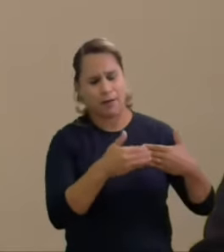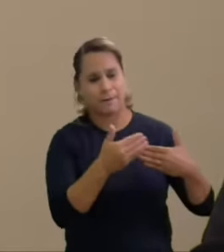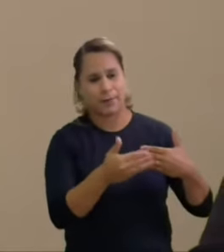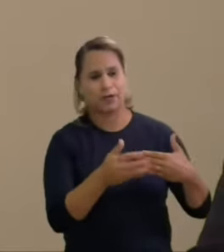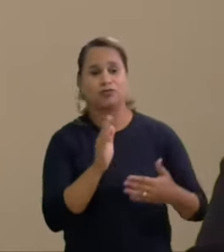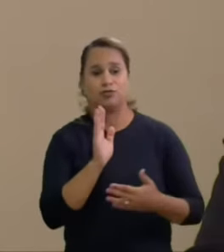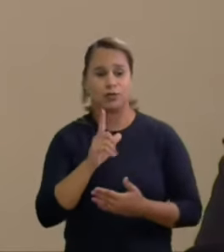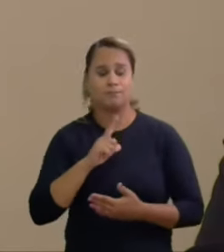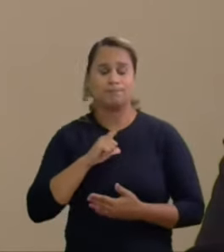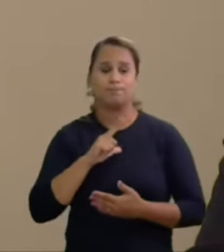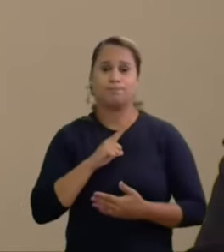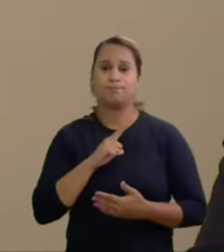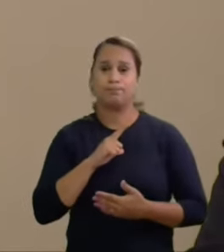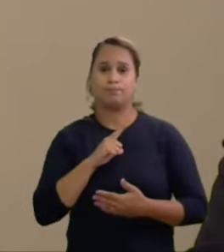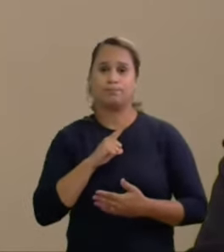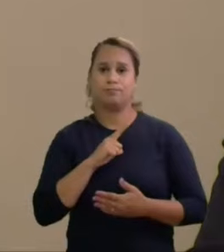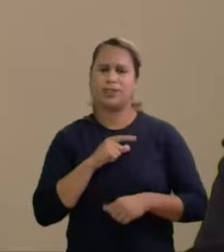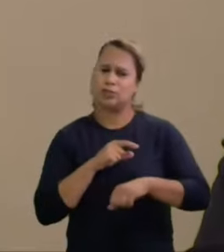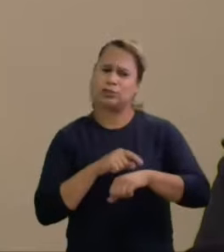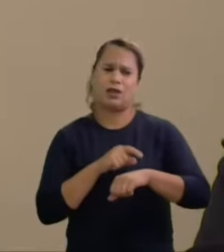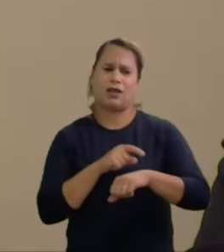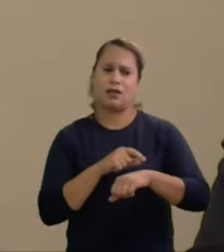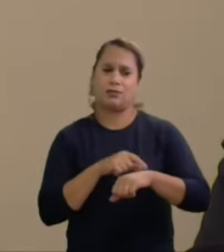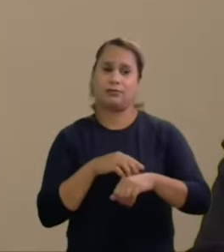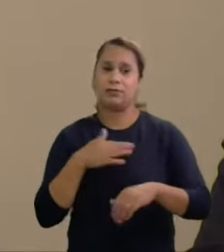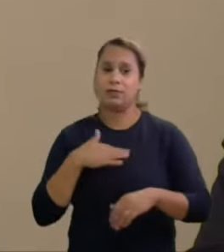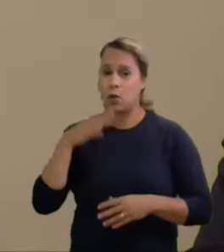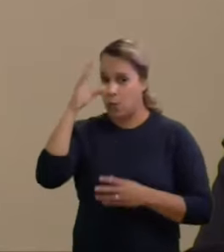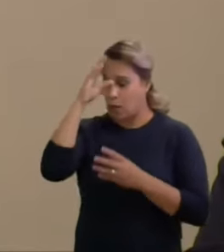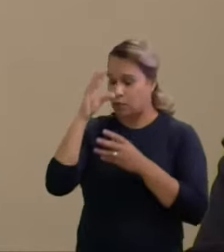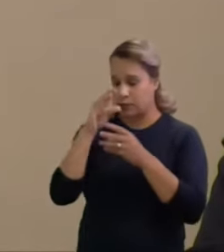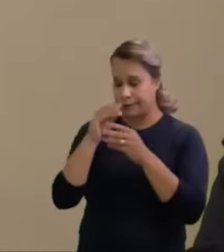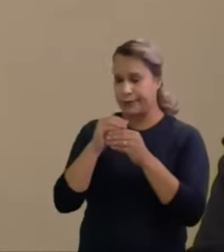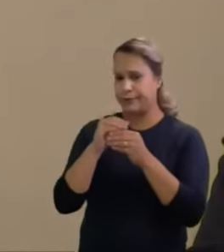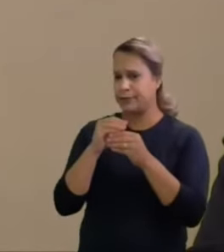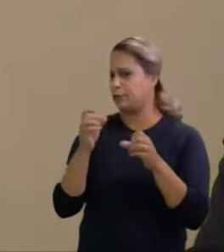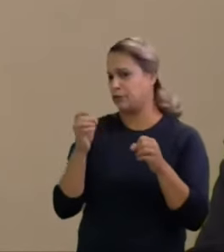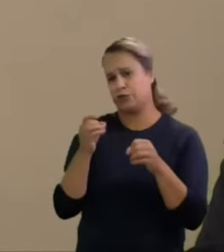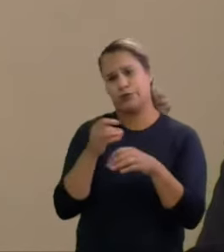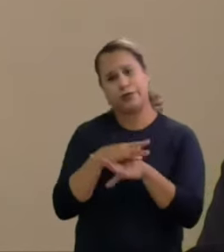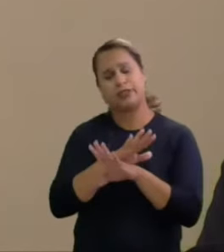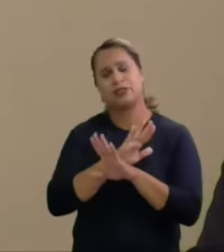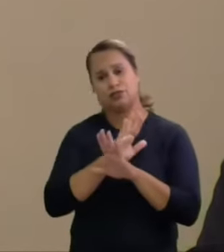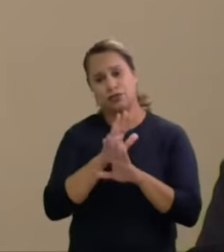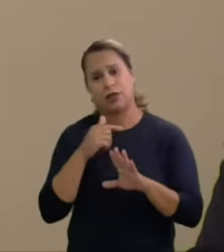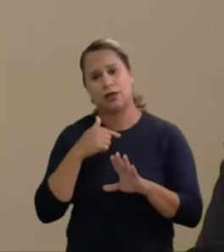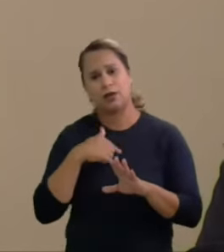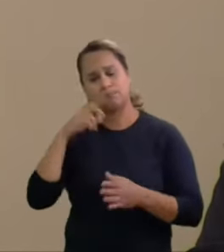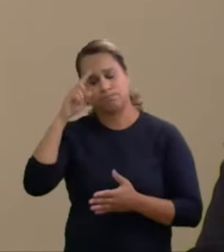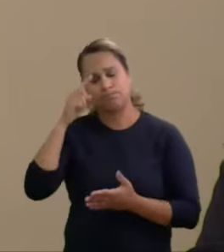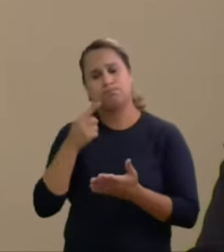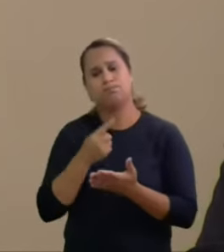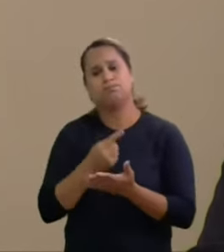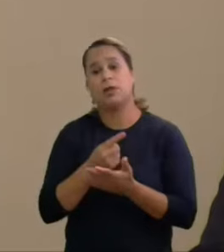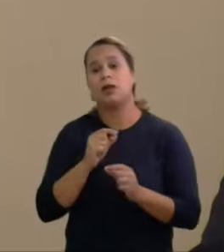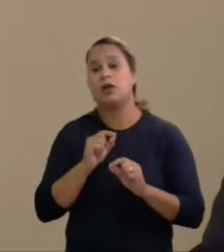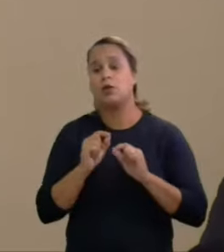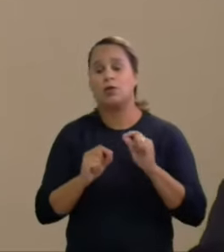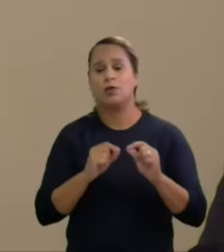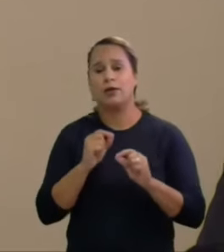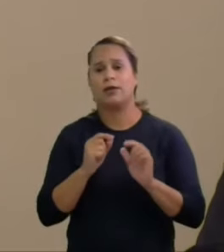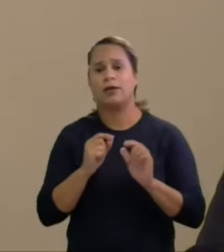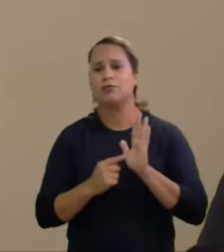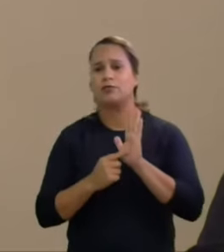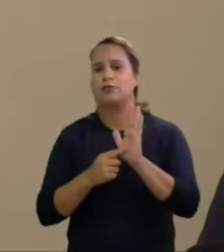um tempo que no meu entender foi suficiente para eu formar minha convicção foi proferido o